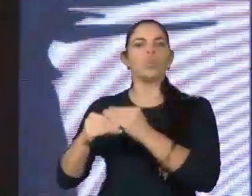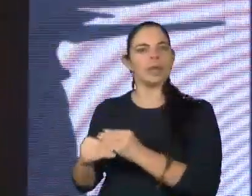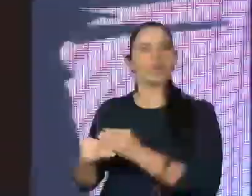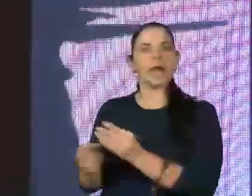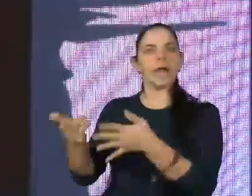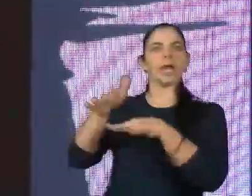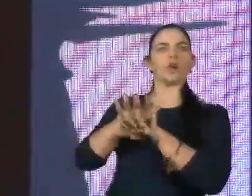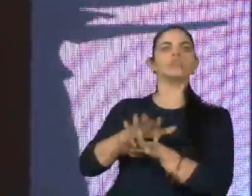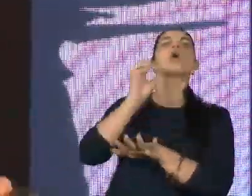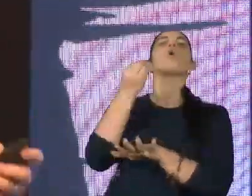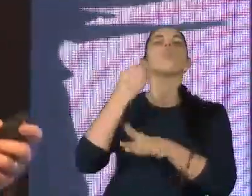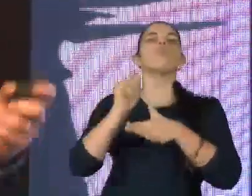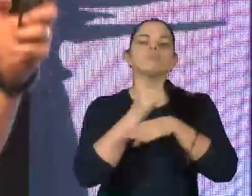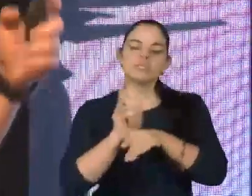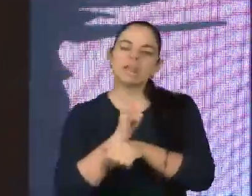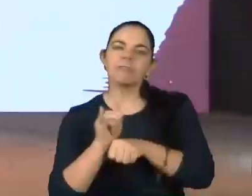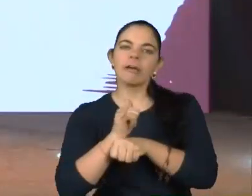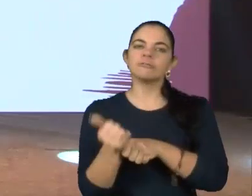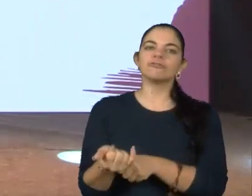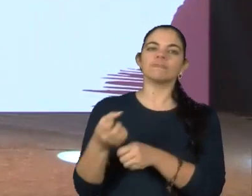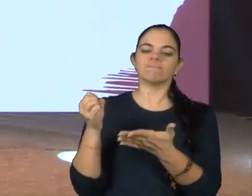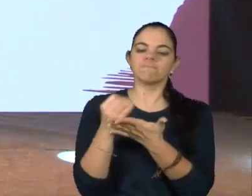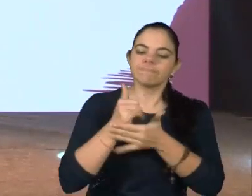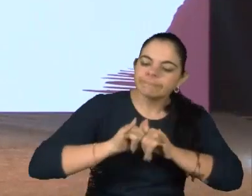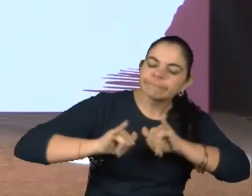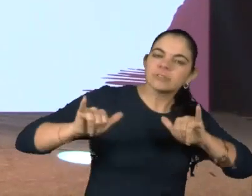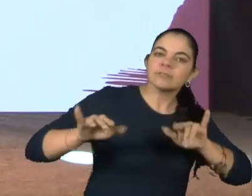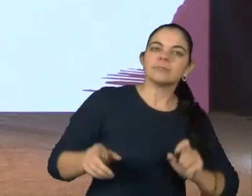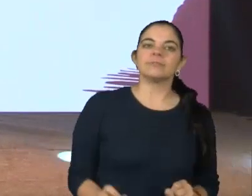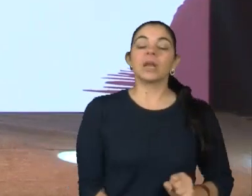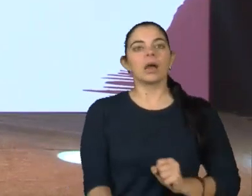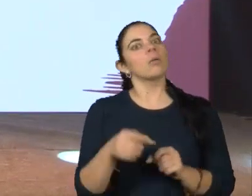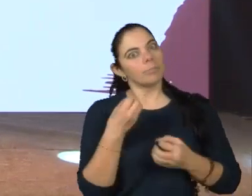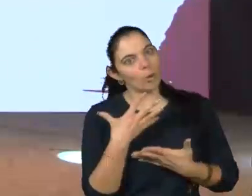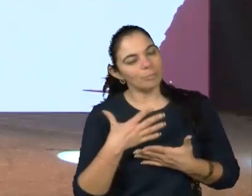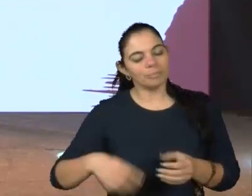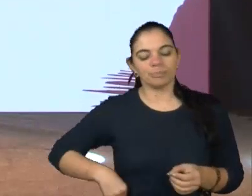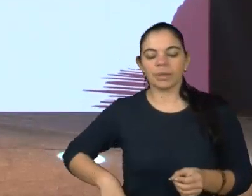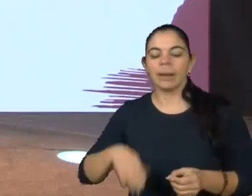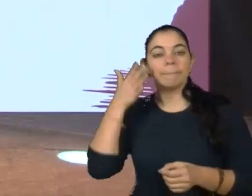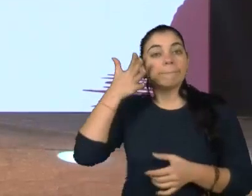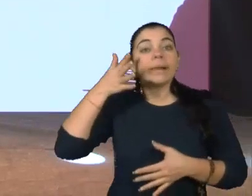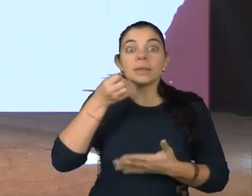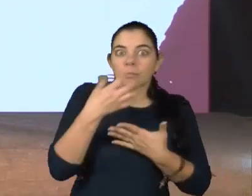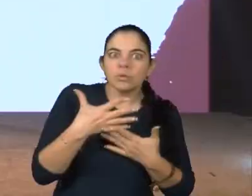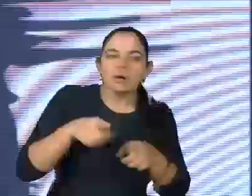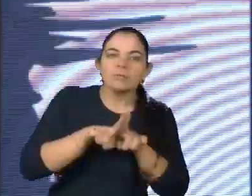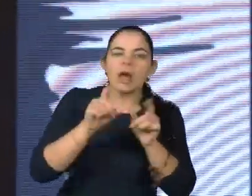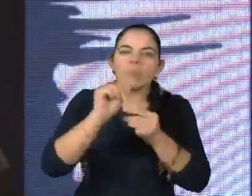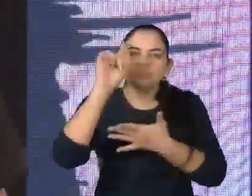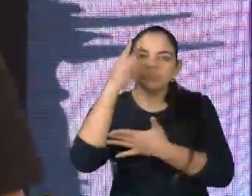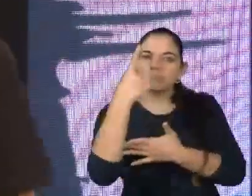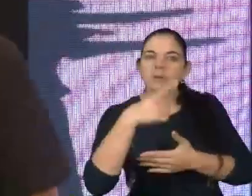inclusão como estratégia de inovação. Bom, como toda boa mentoria orientada à ação, eu